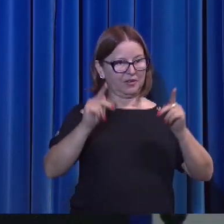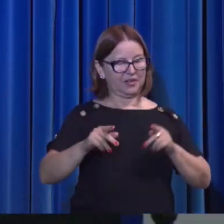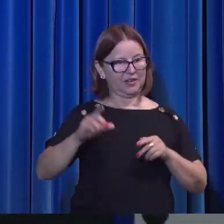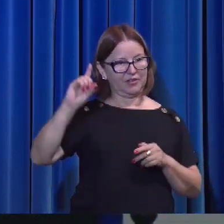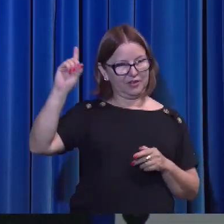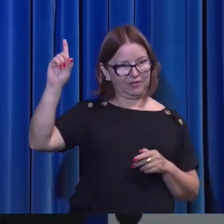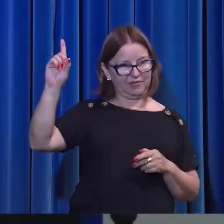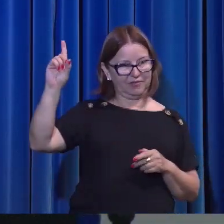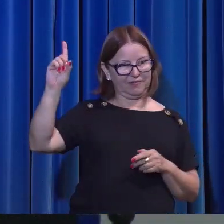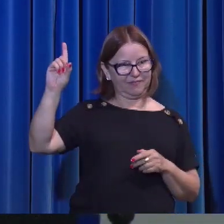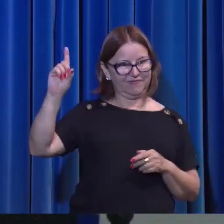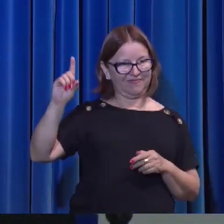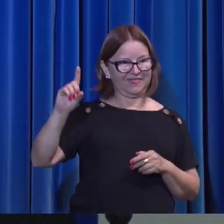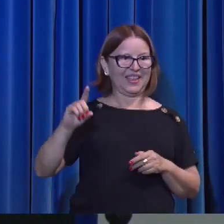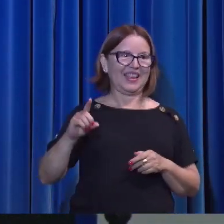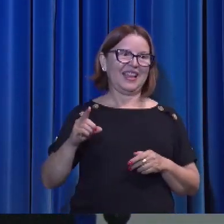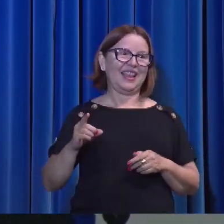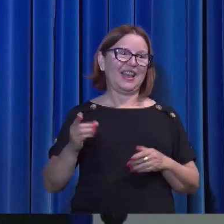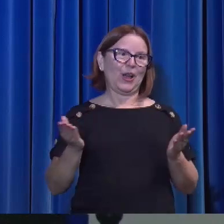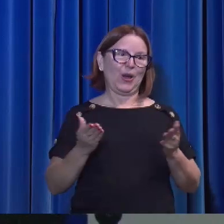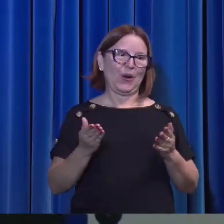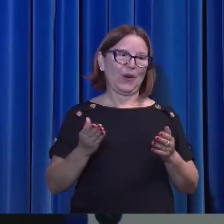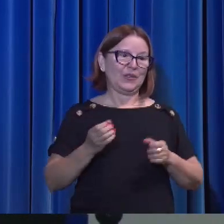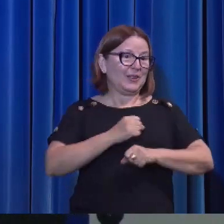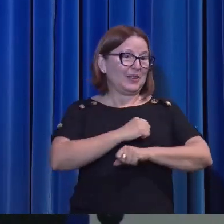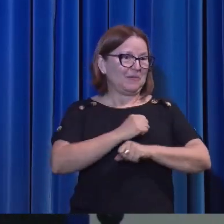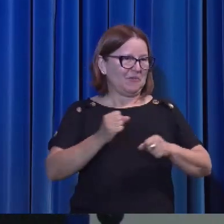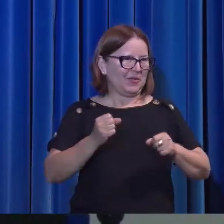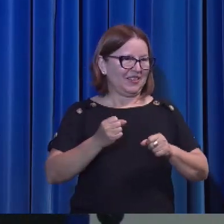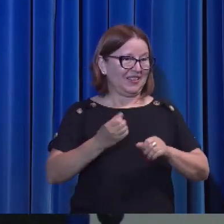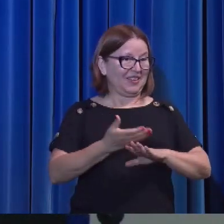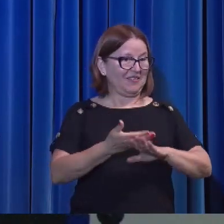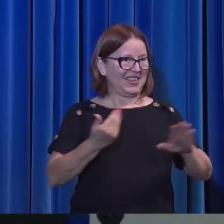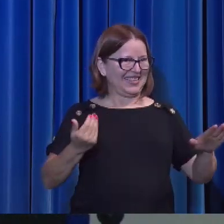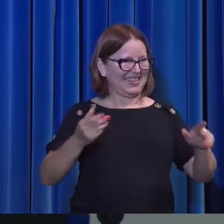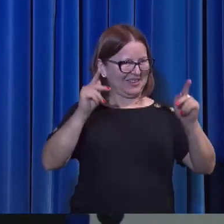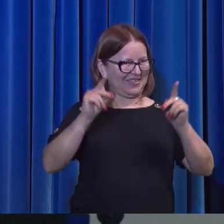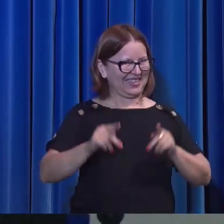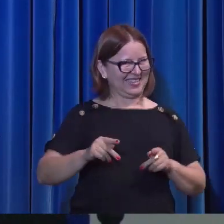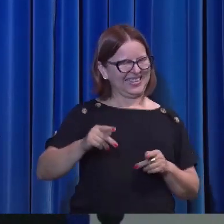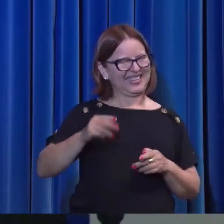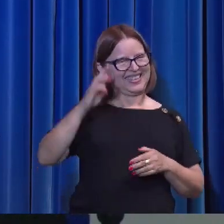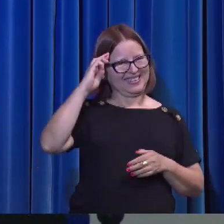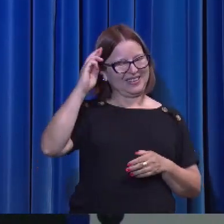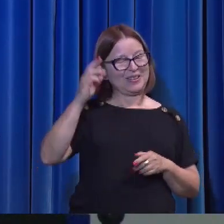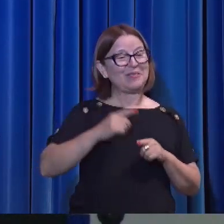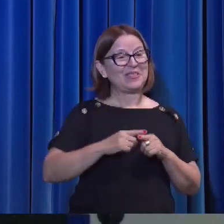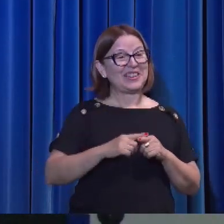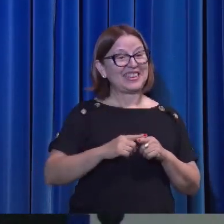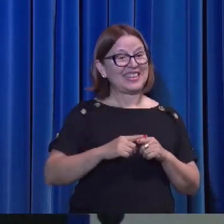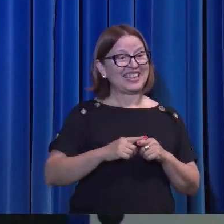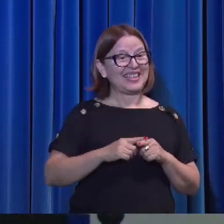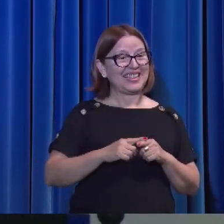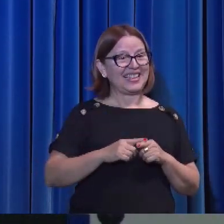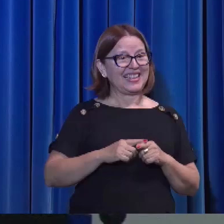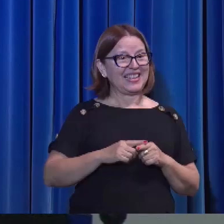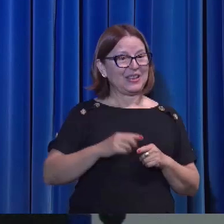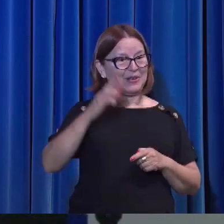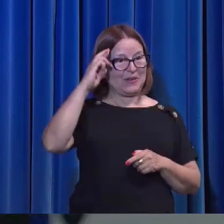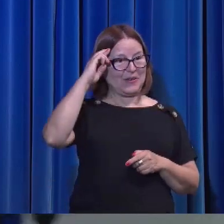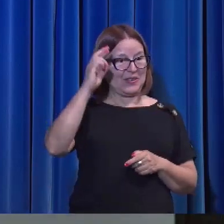para eu me ausentar da presença do Senhor. Ele vive em mim. Se eu for ao prostíbulo,